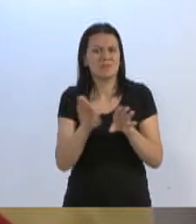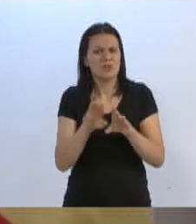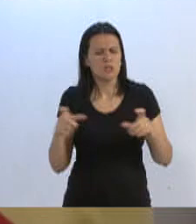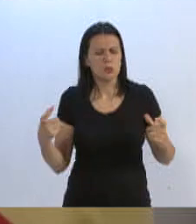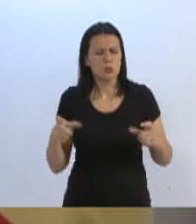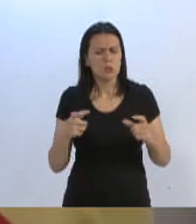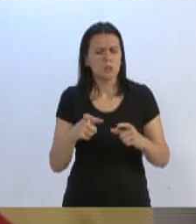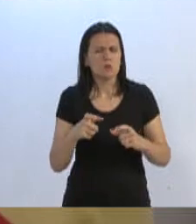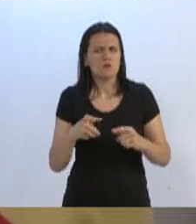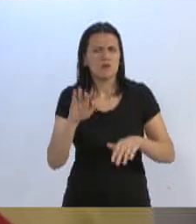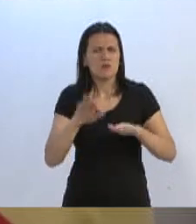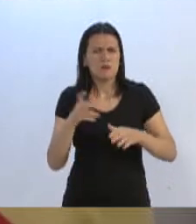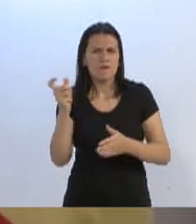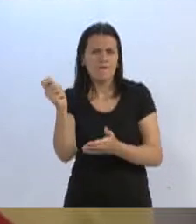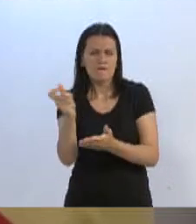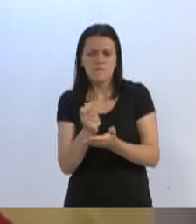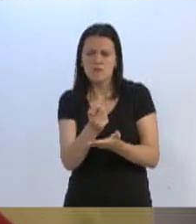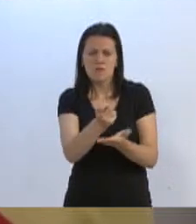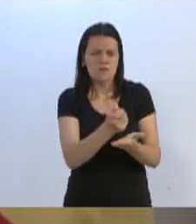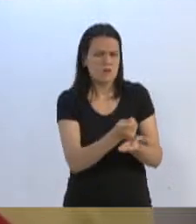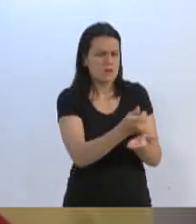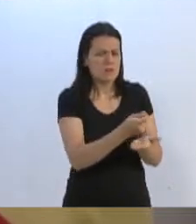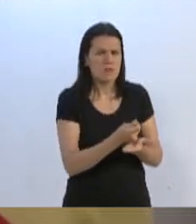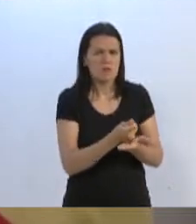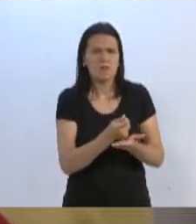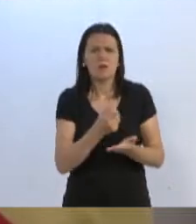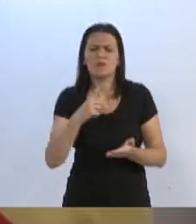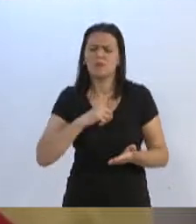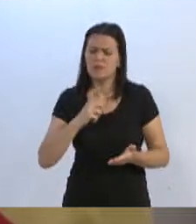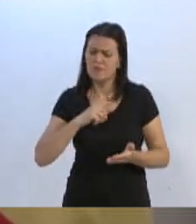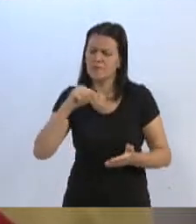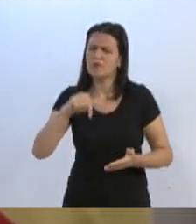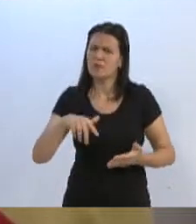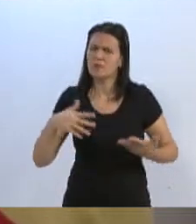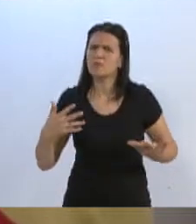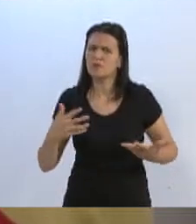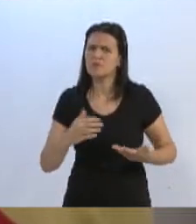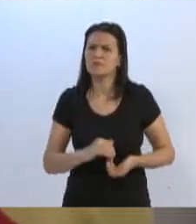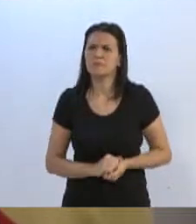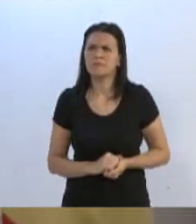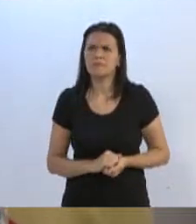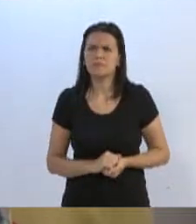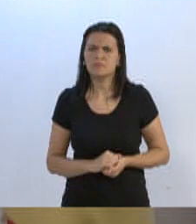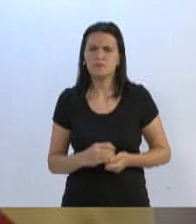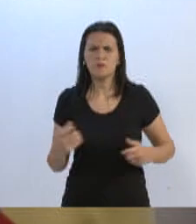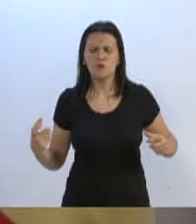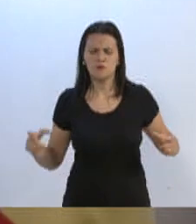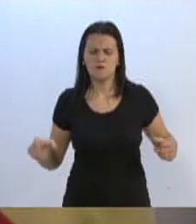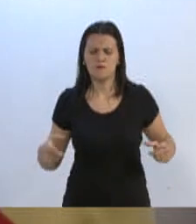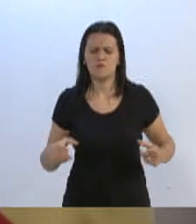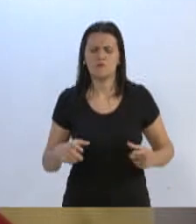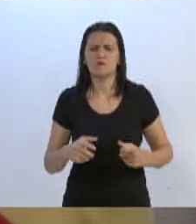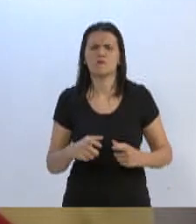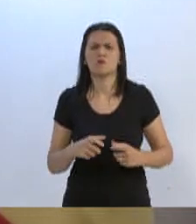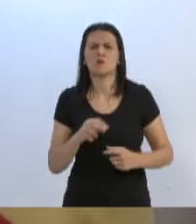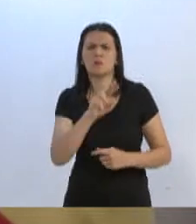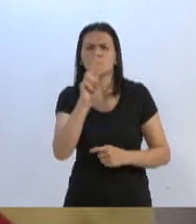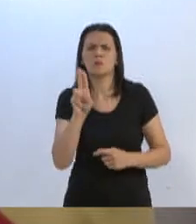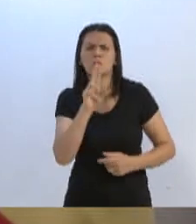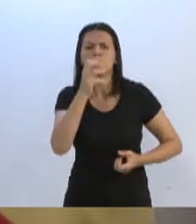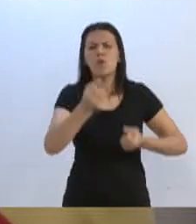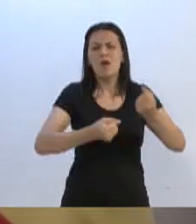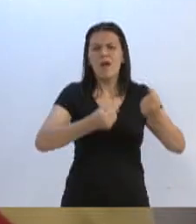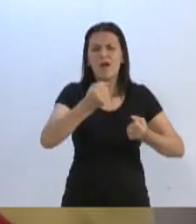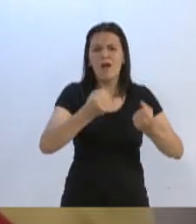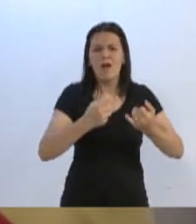regalias absurdas que nós os sufrutuamos aqui dentro. Que é pela redução do uso dos automóveis,